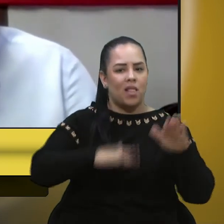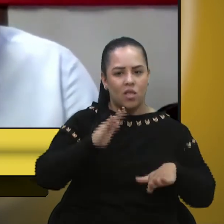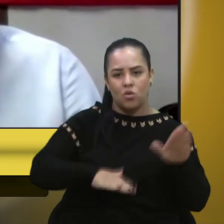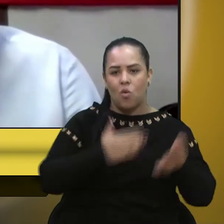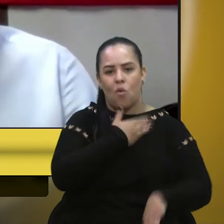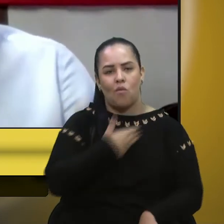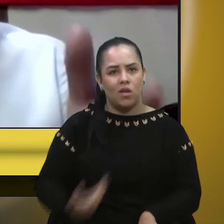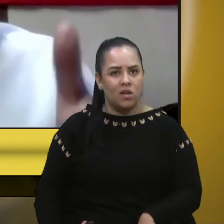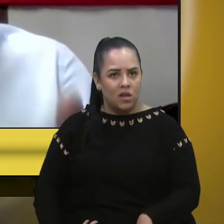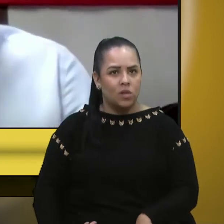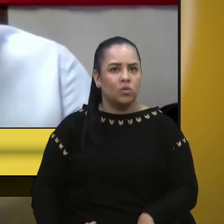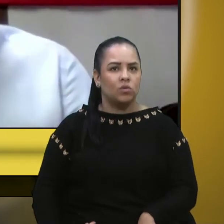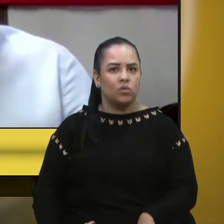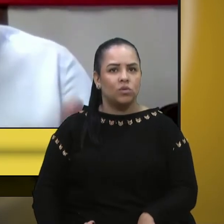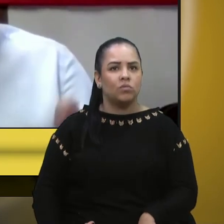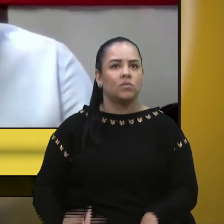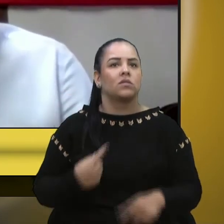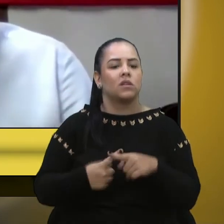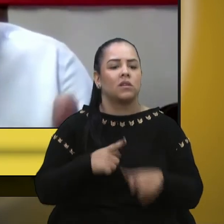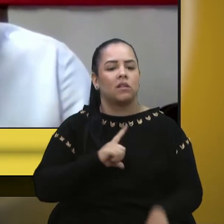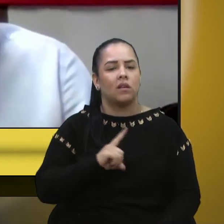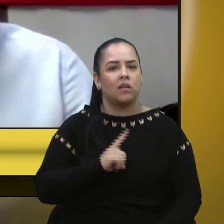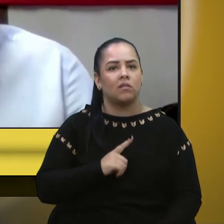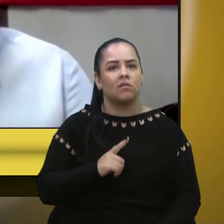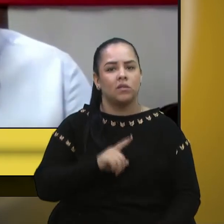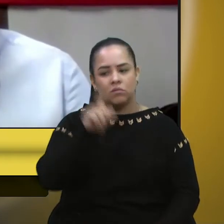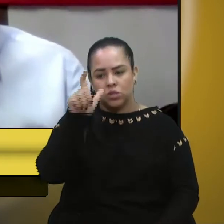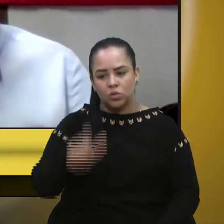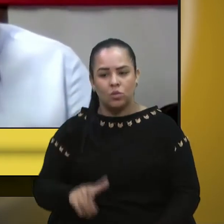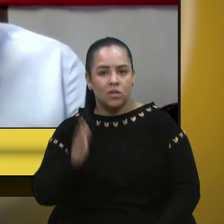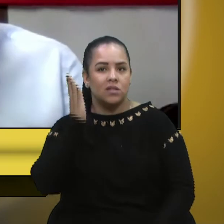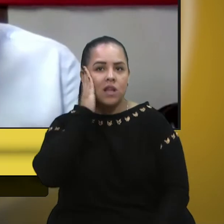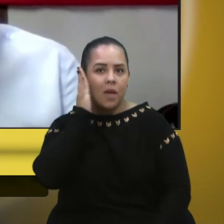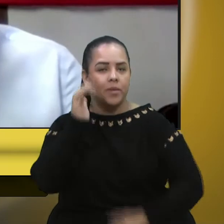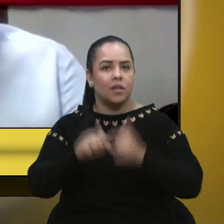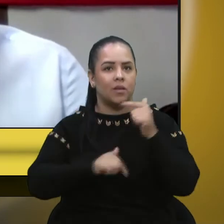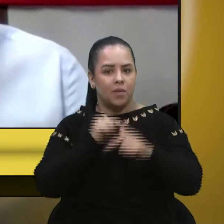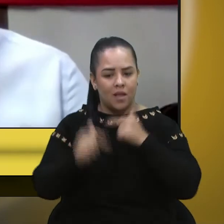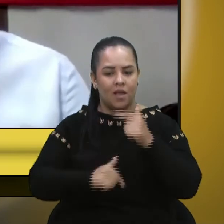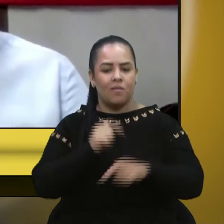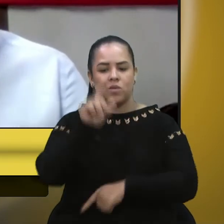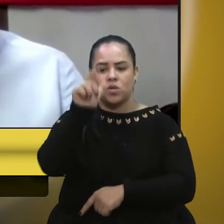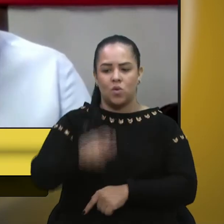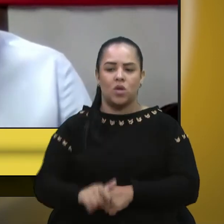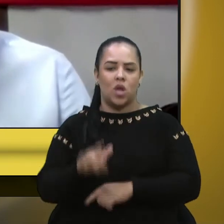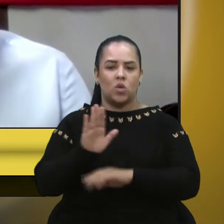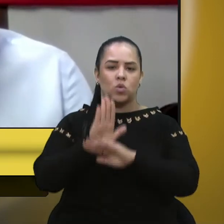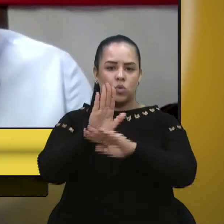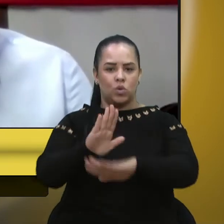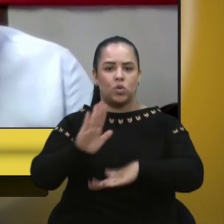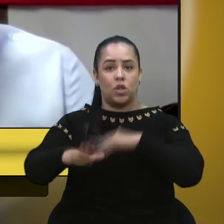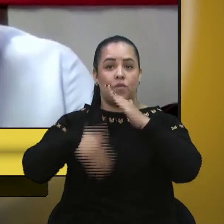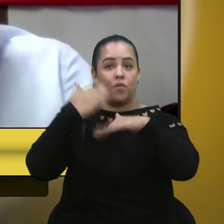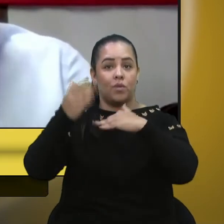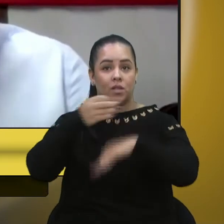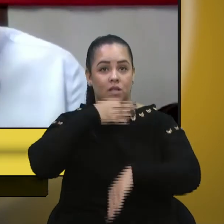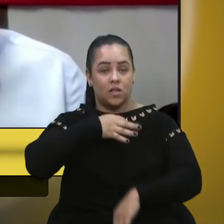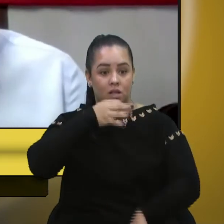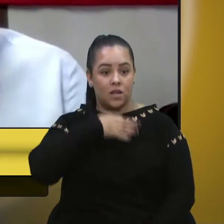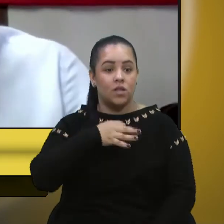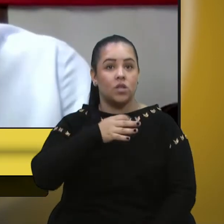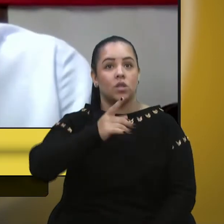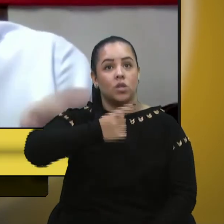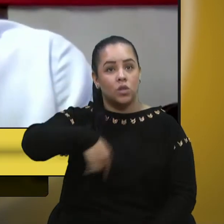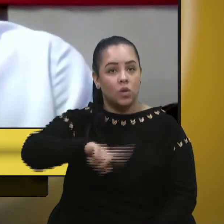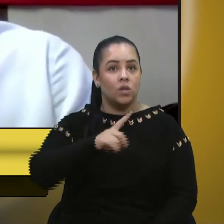tenham pessoas habilitadas, pessoas que saibam trabalhar e pessoas que ajudem no desenvolvimento da cidade. Isso sim, a gente